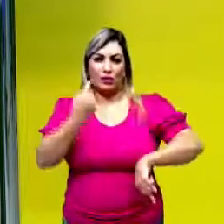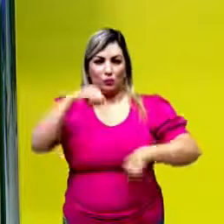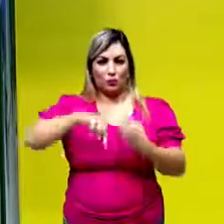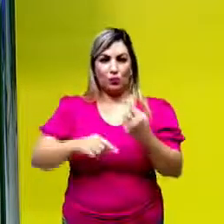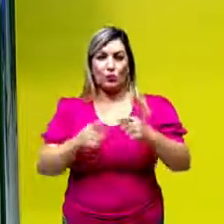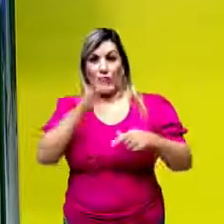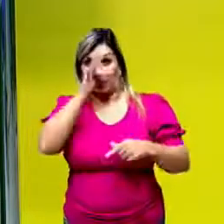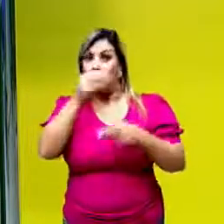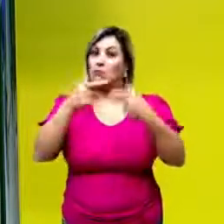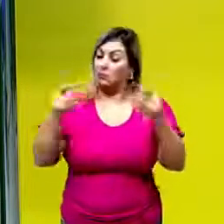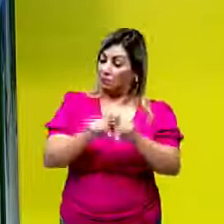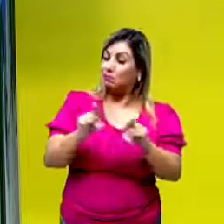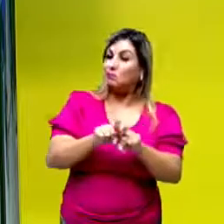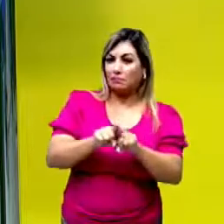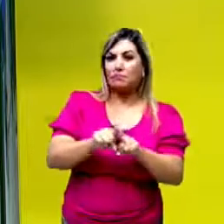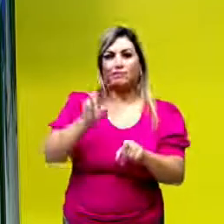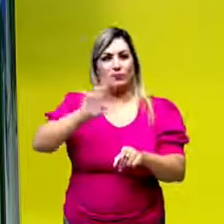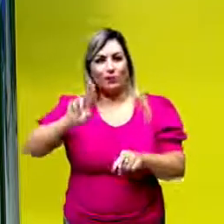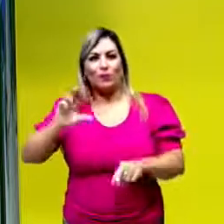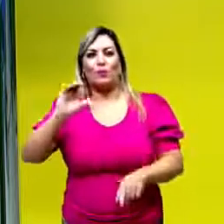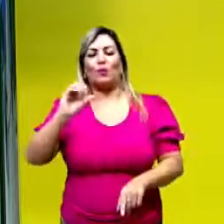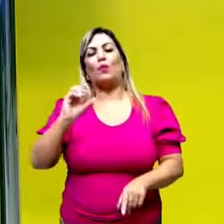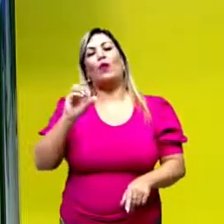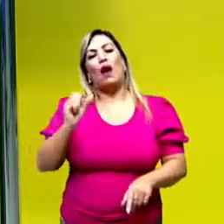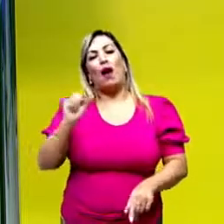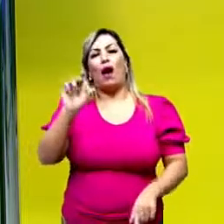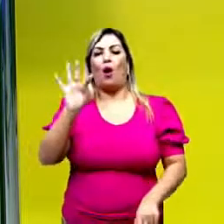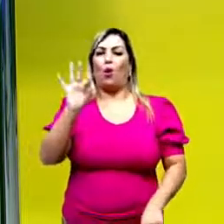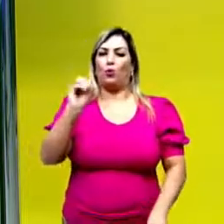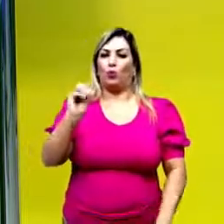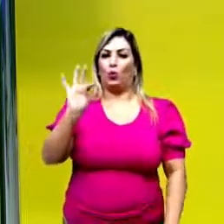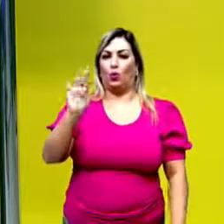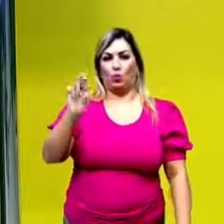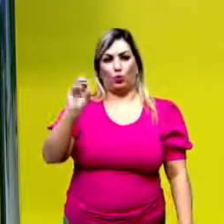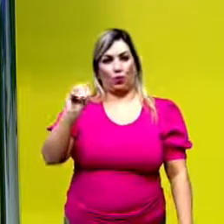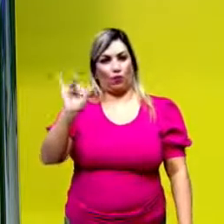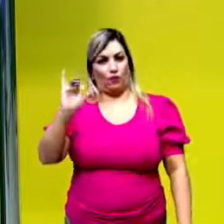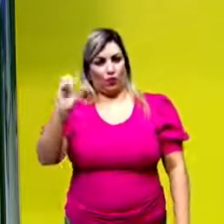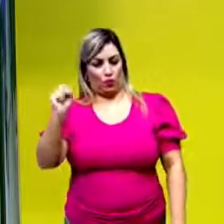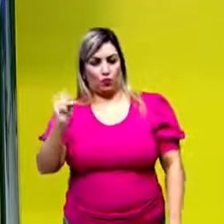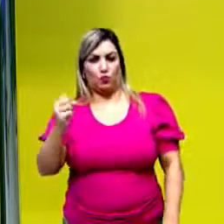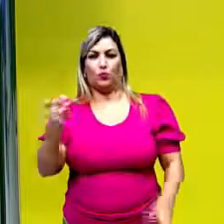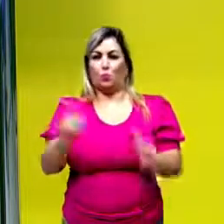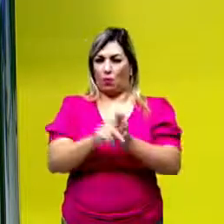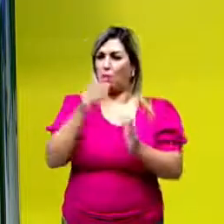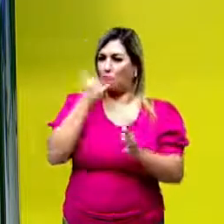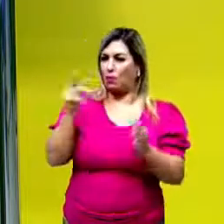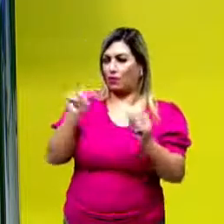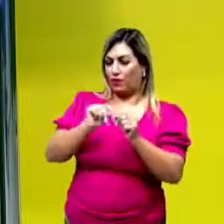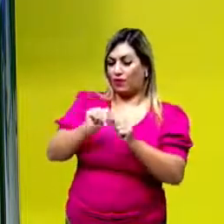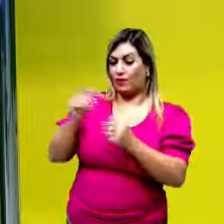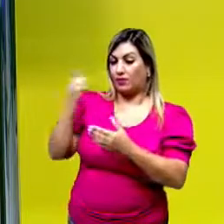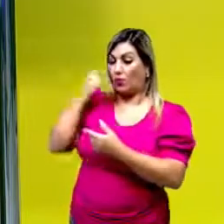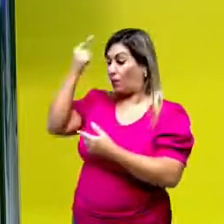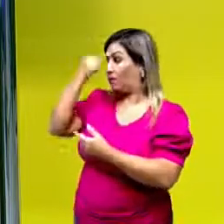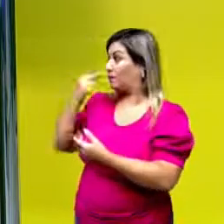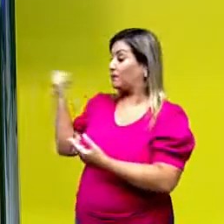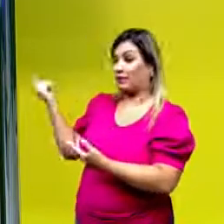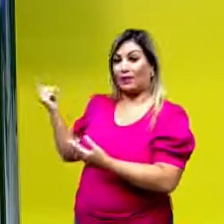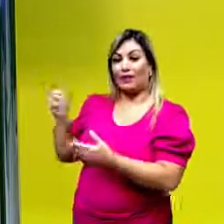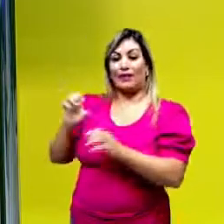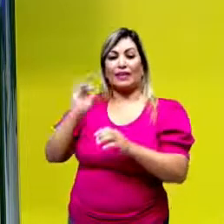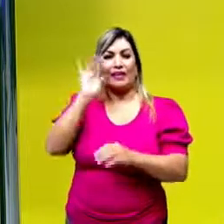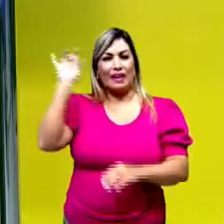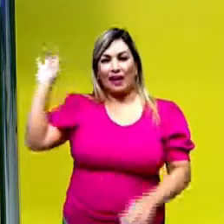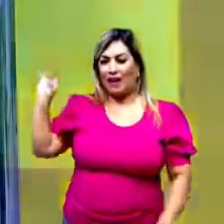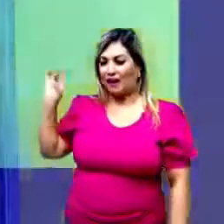as plantas são chamadas também de organismos autotróficos. Dá uma olhadinha aqui na imagem. Cada estrutura mais